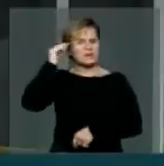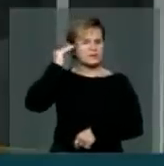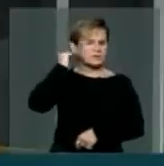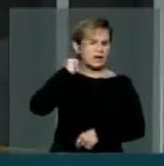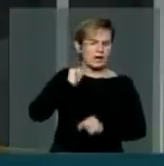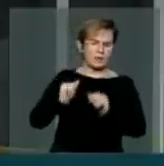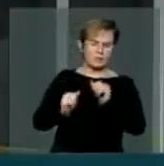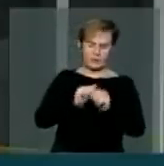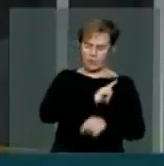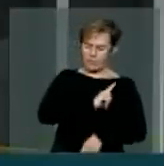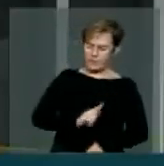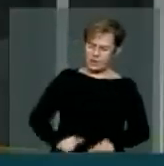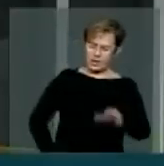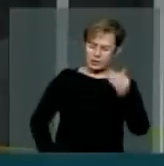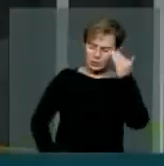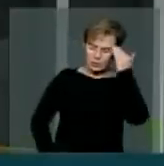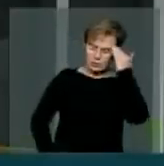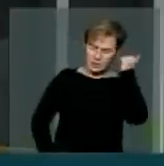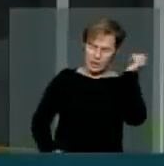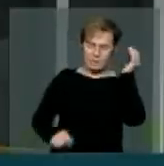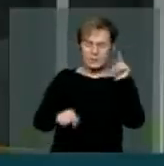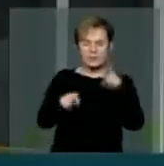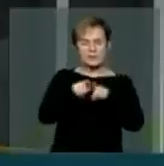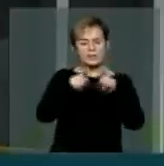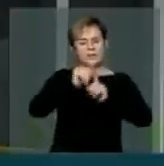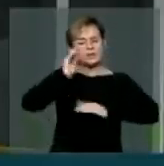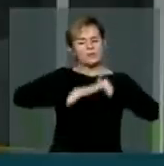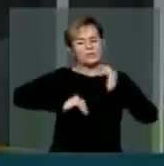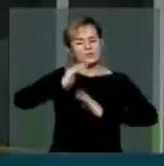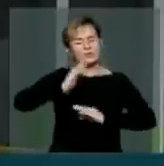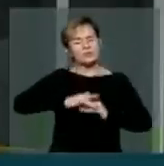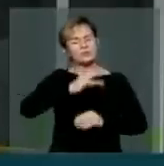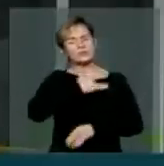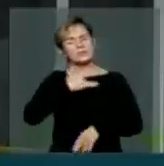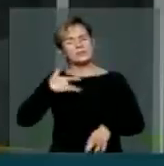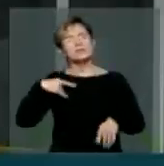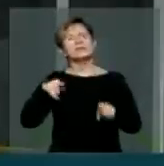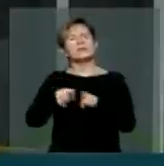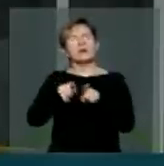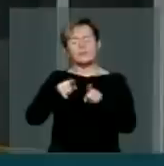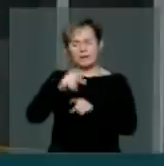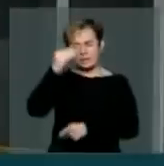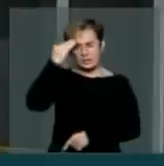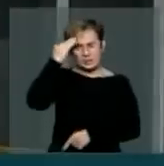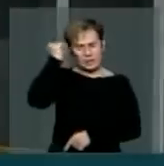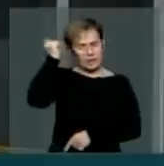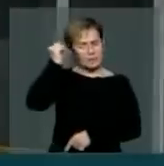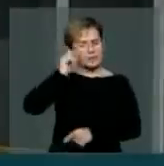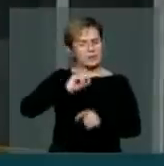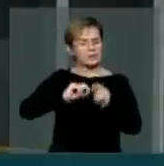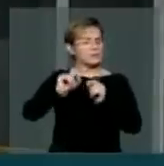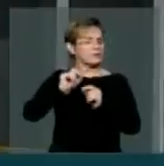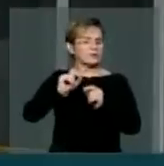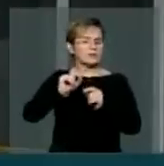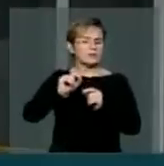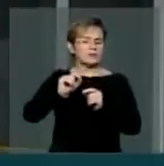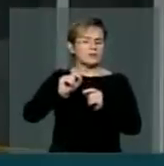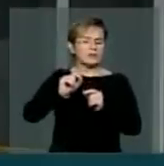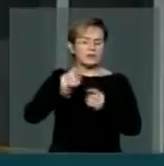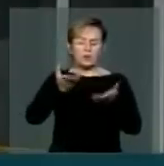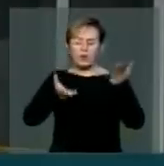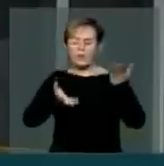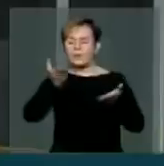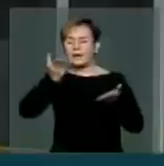os governadores sabem, os profissionais de saúde sabem, deputado Inocenso, que é melhor prevenir do que remediar.